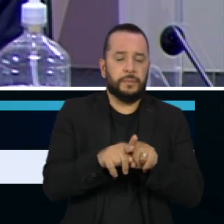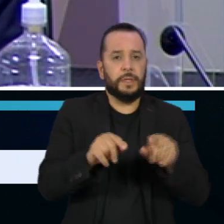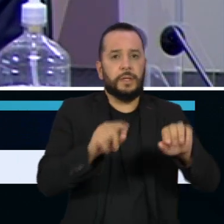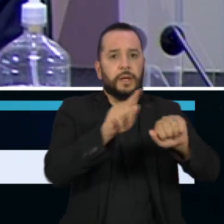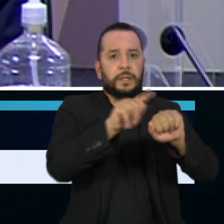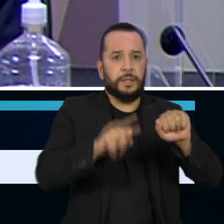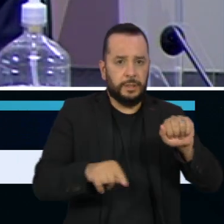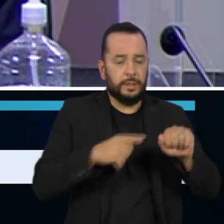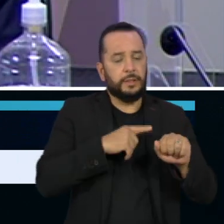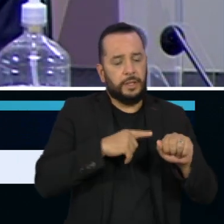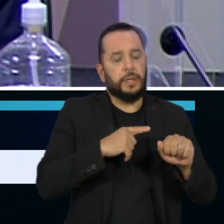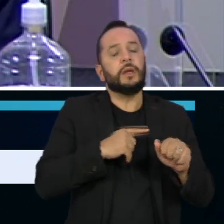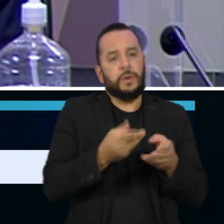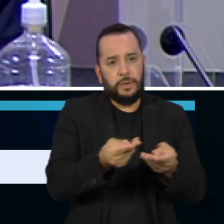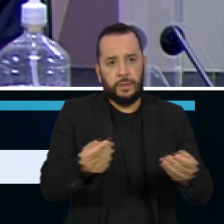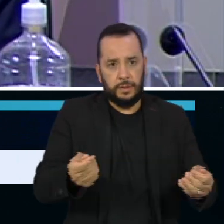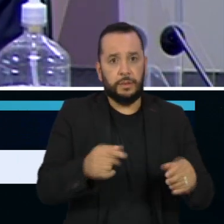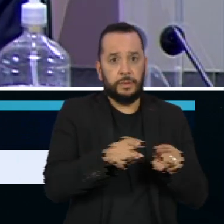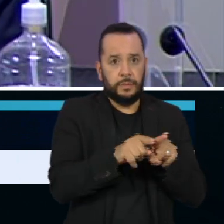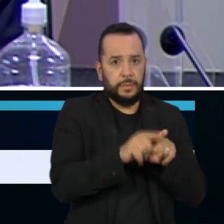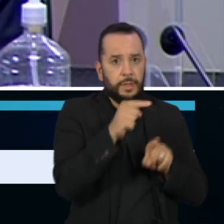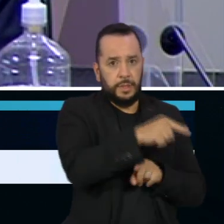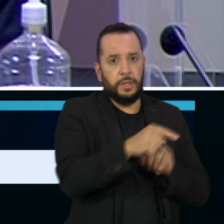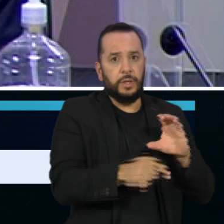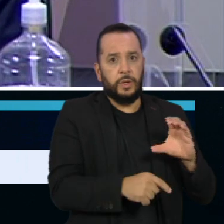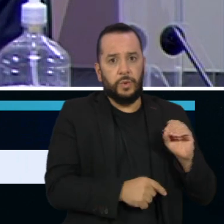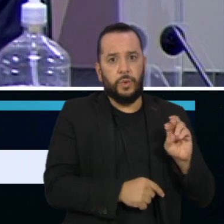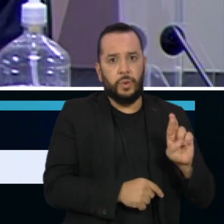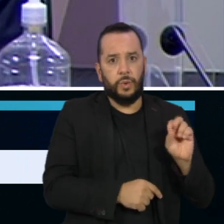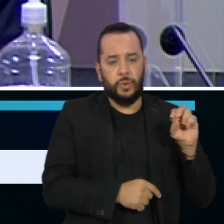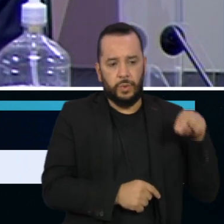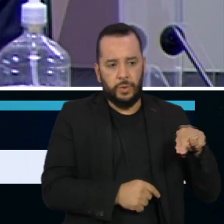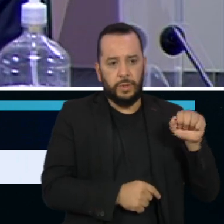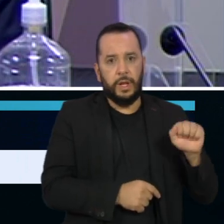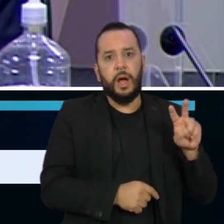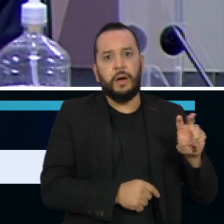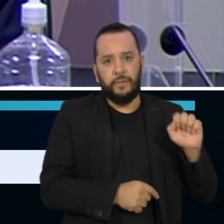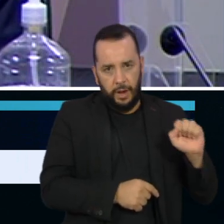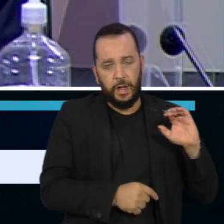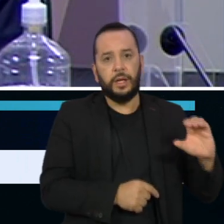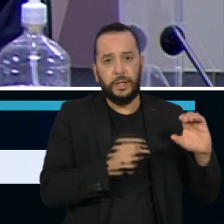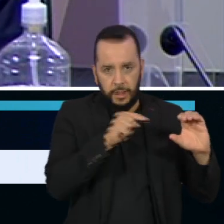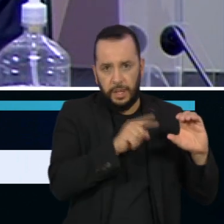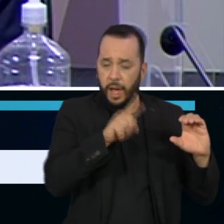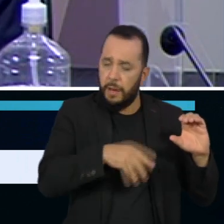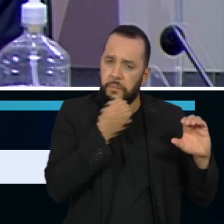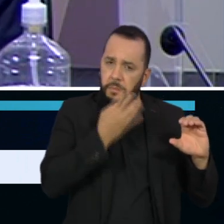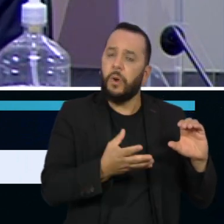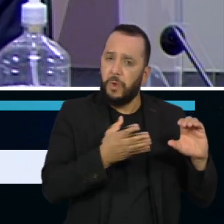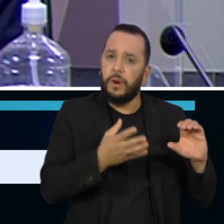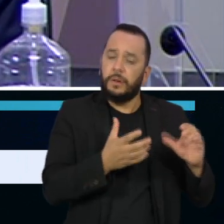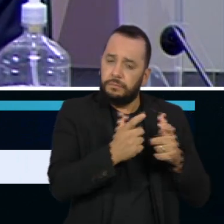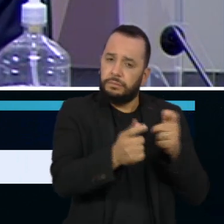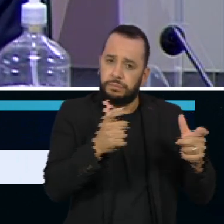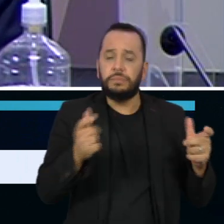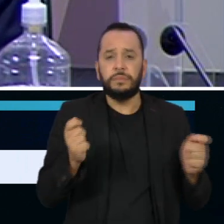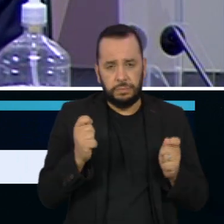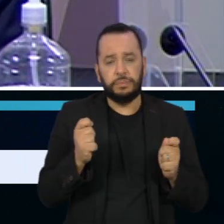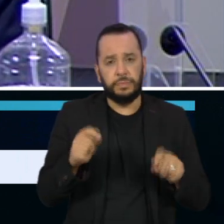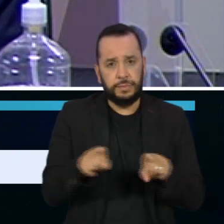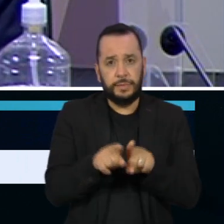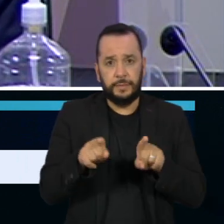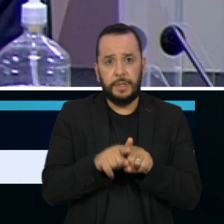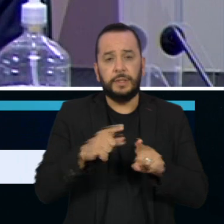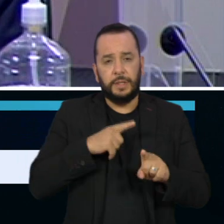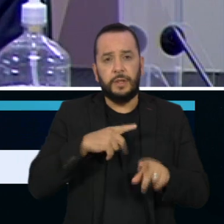mas mesmo a vacina Coronavac que é uma boa vacina, nós já temos uma proteção da população. claro que o objeto